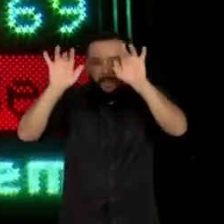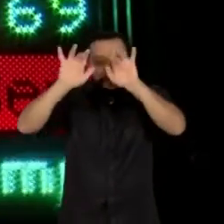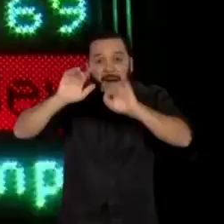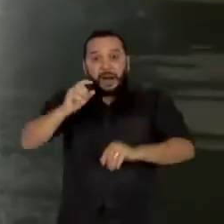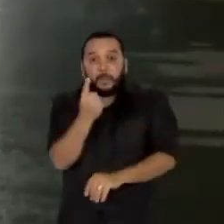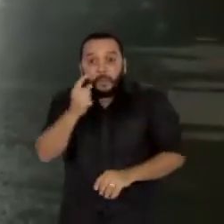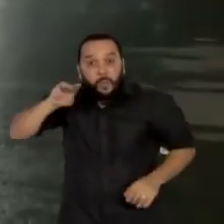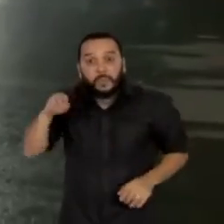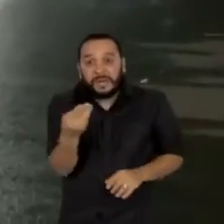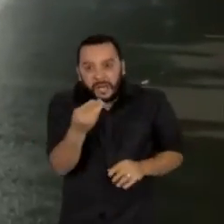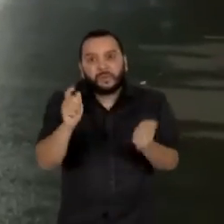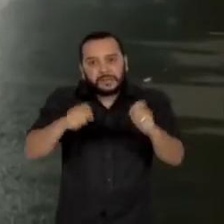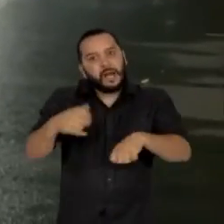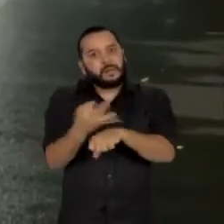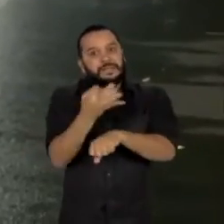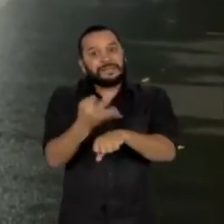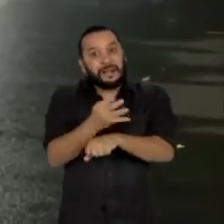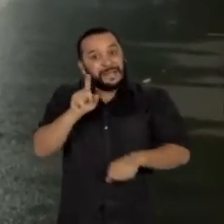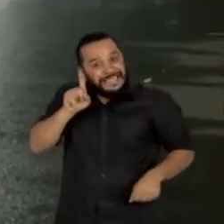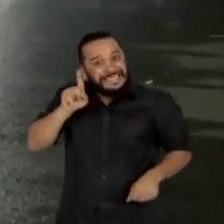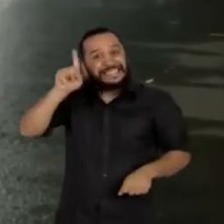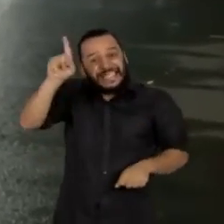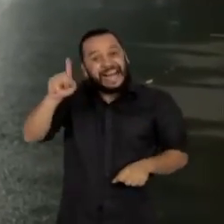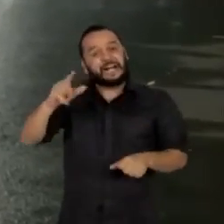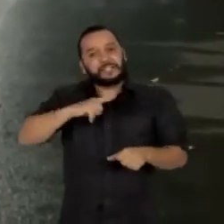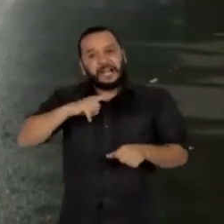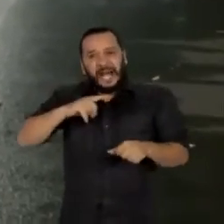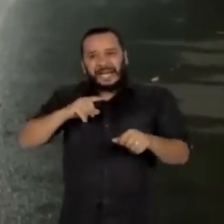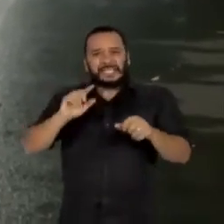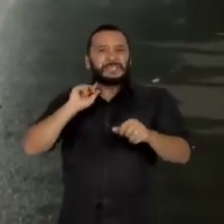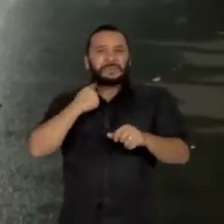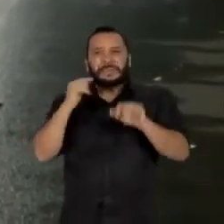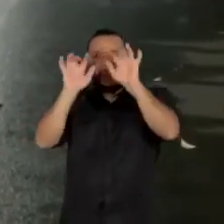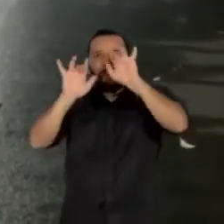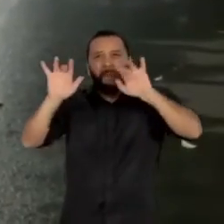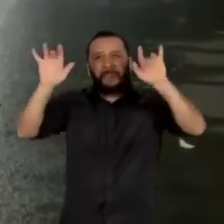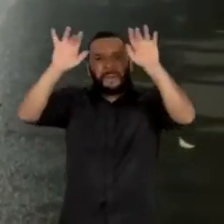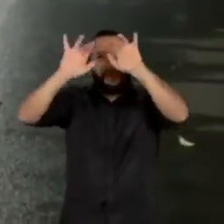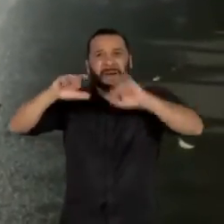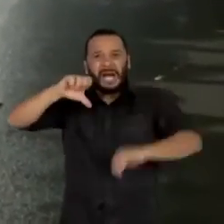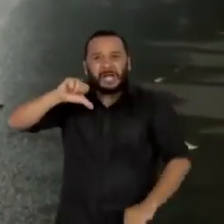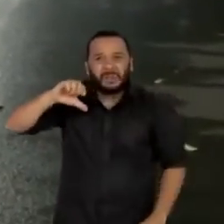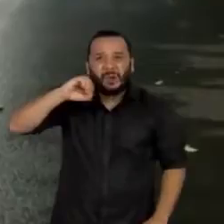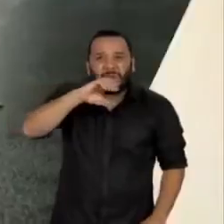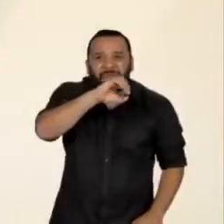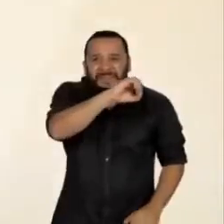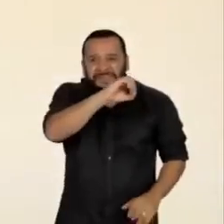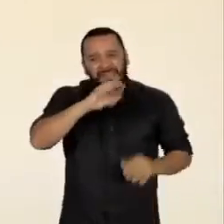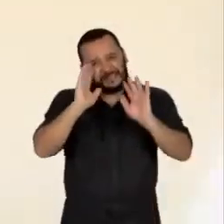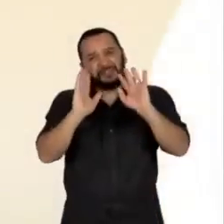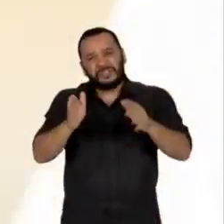a saúde humana. Mas em Nova Delhi, já chegou a 900 partículas em algumas regiões.